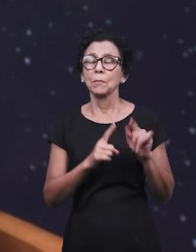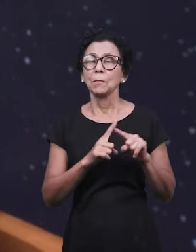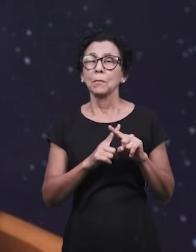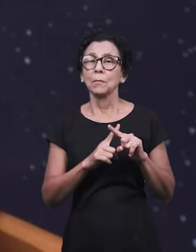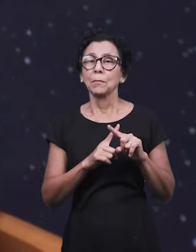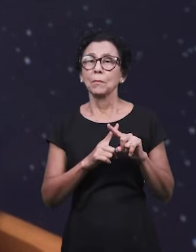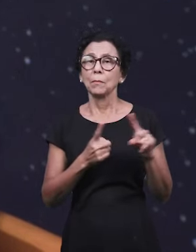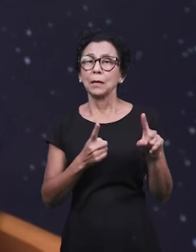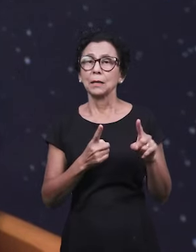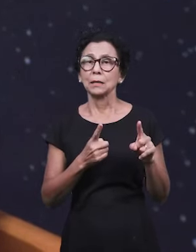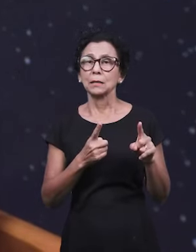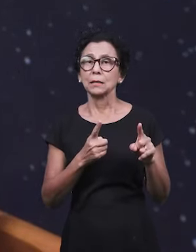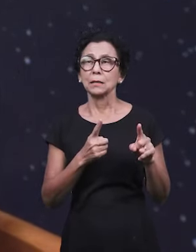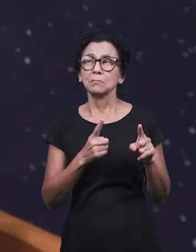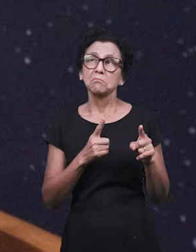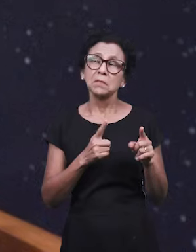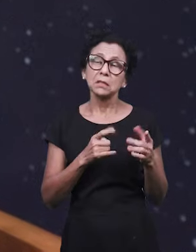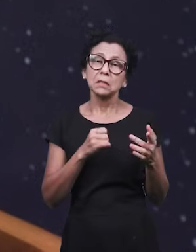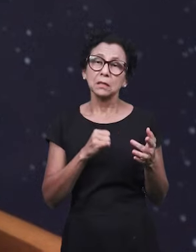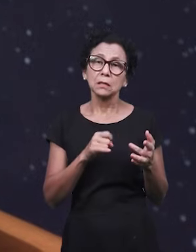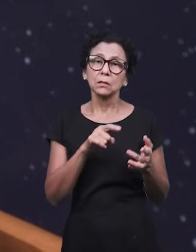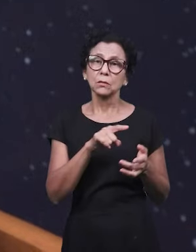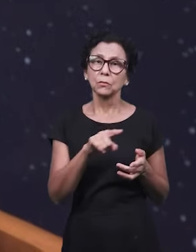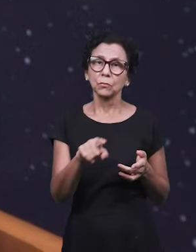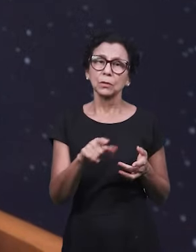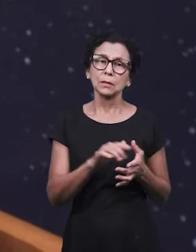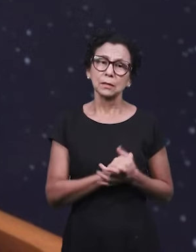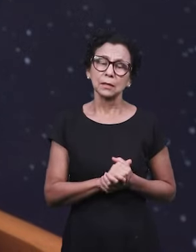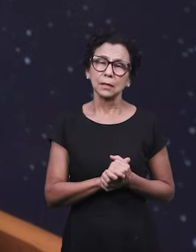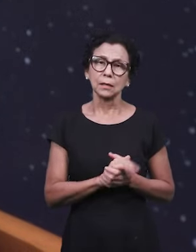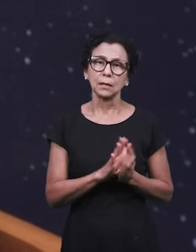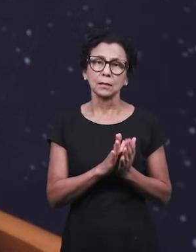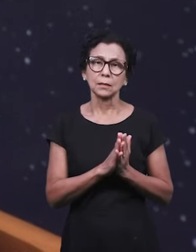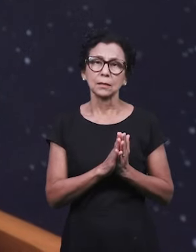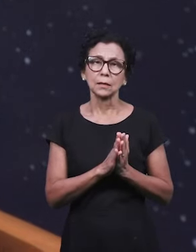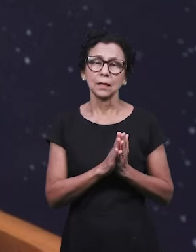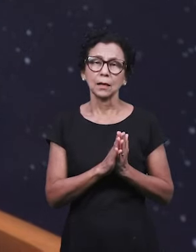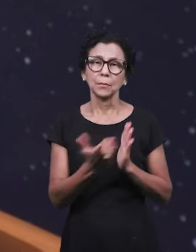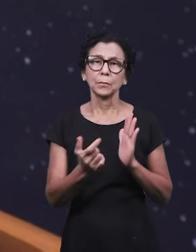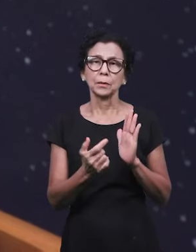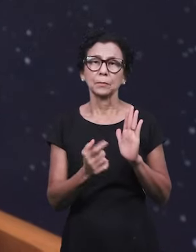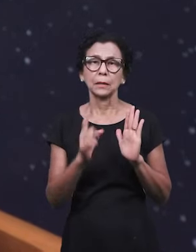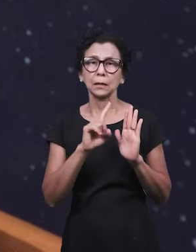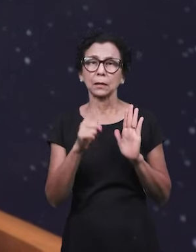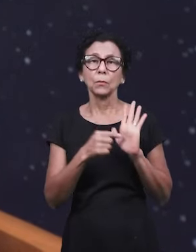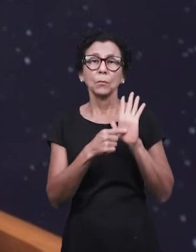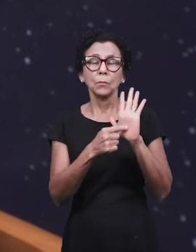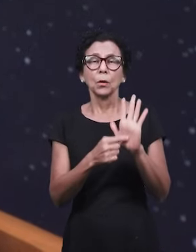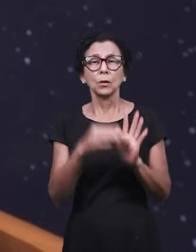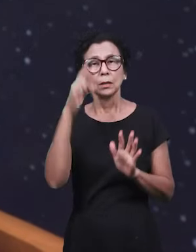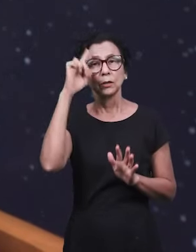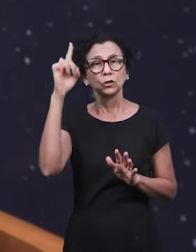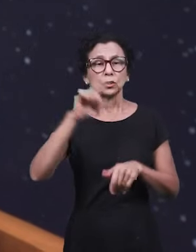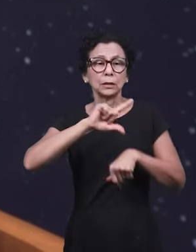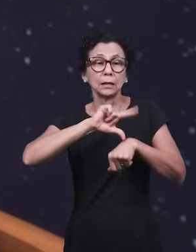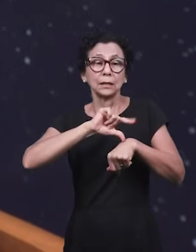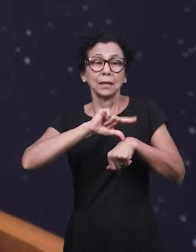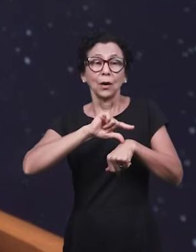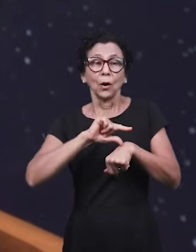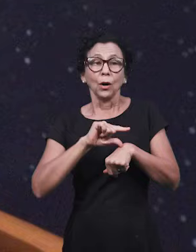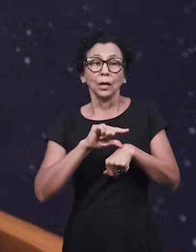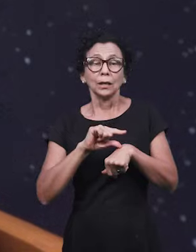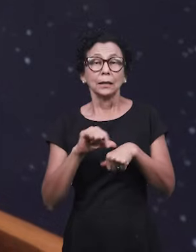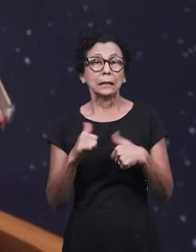tem exatamente o dia e a hora indicados aqui na letra, só o revelação, para você